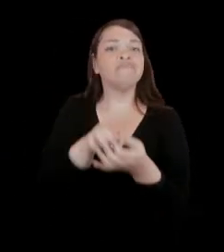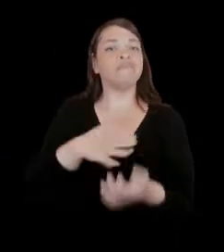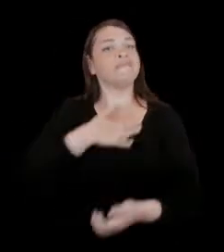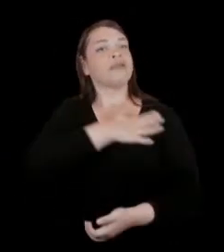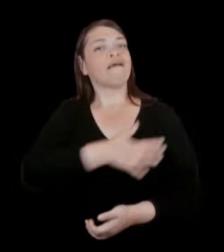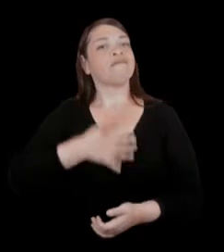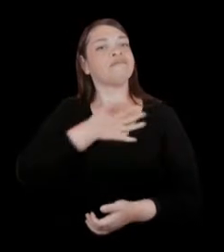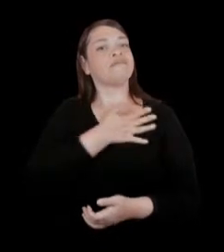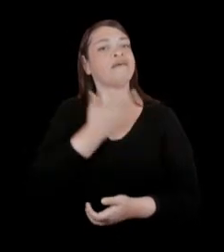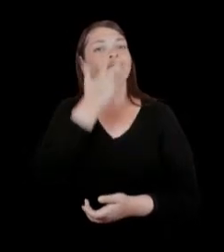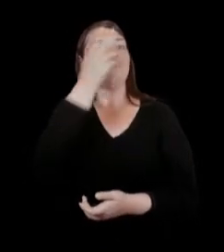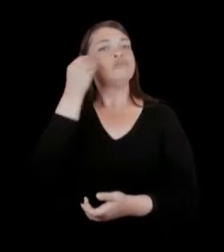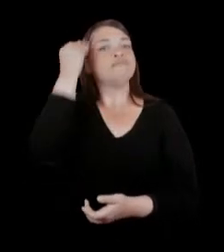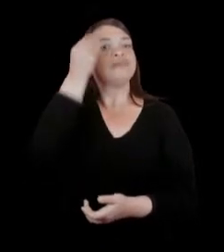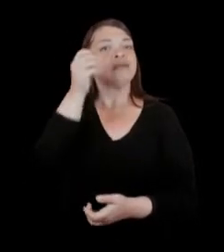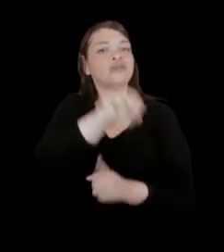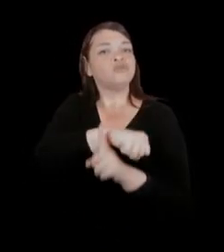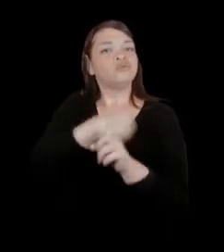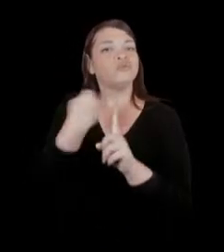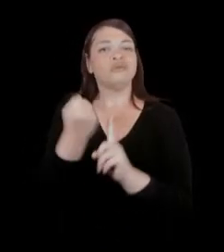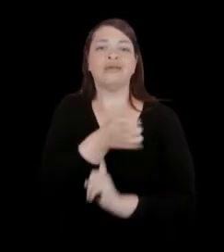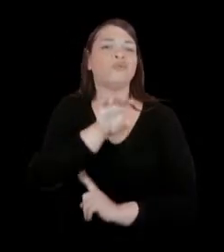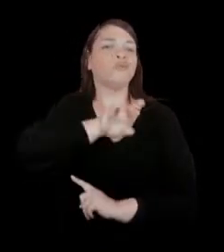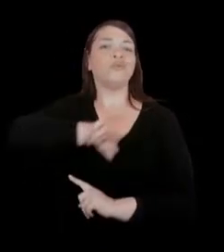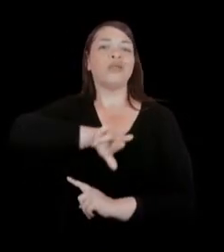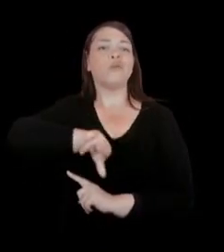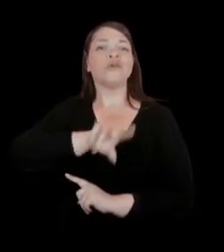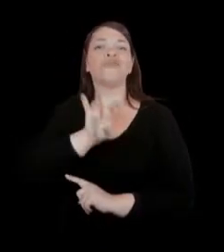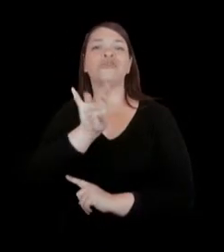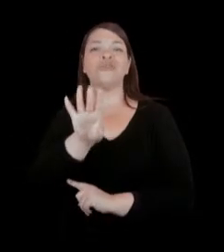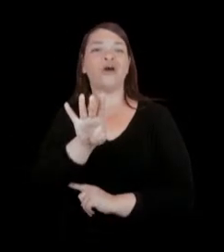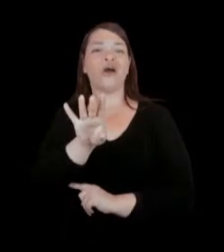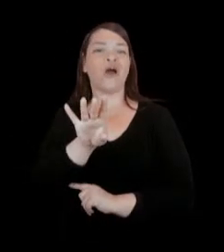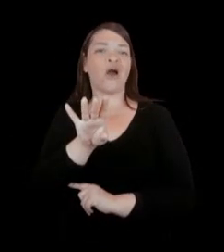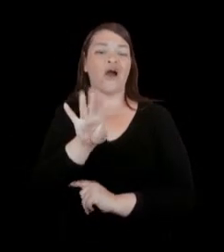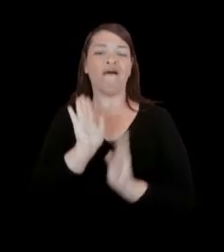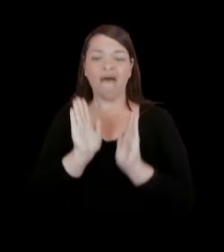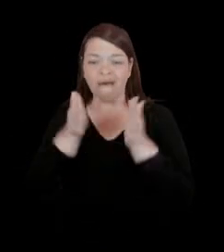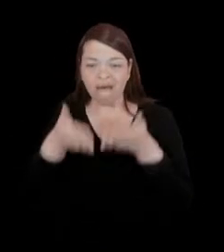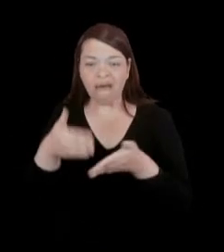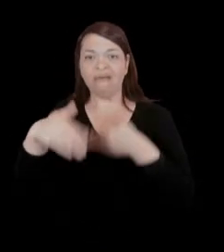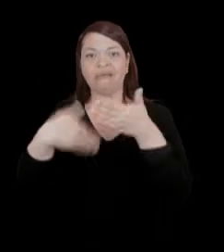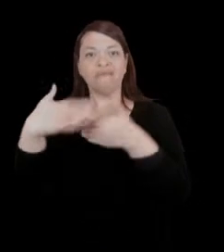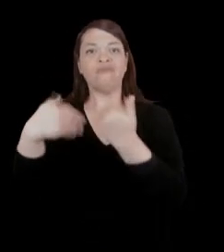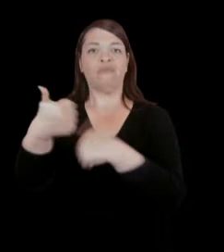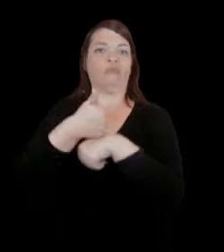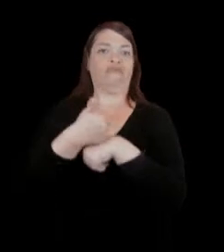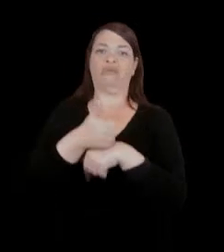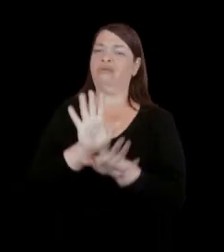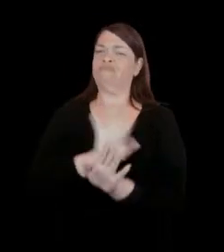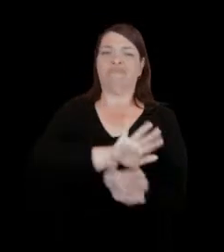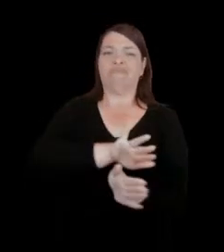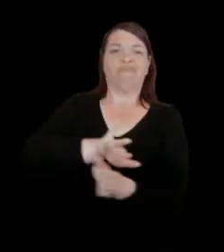social e não apenas uma atividade focando em desenvolvimento profissional.